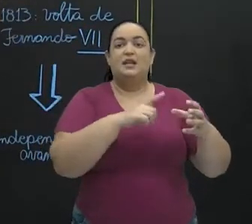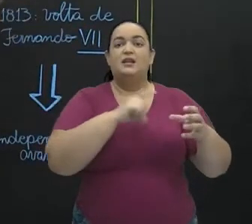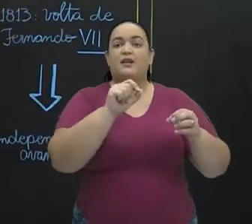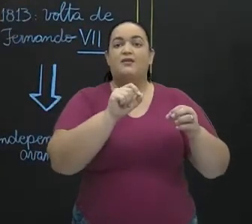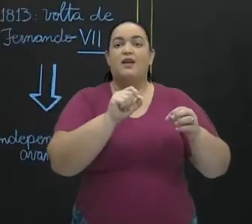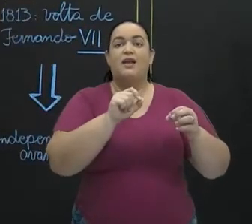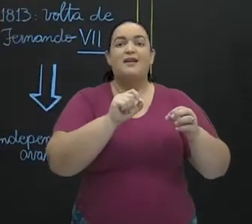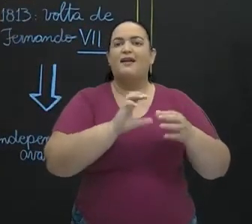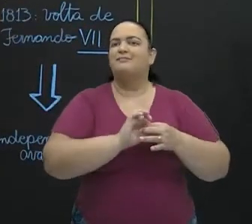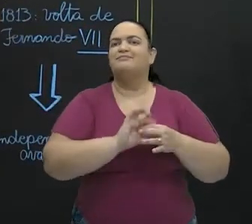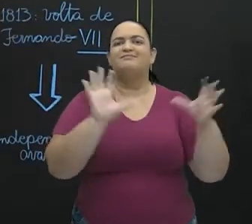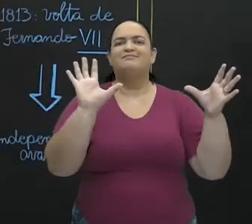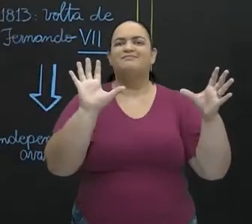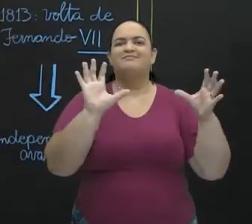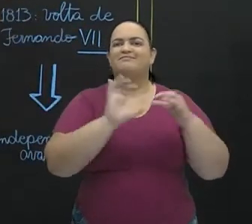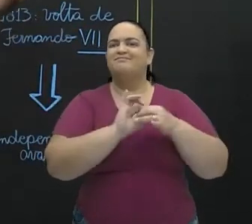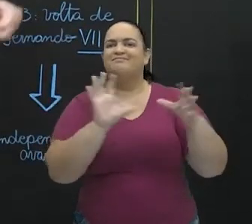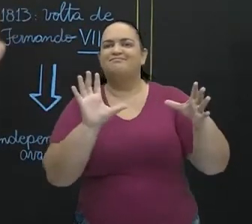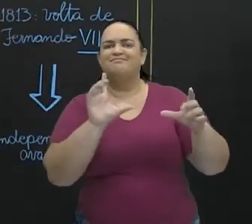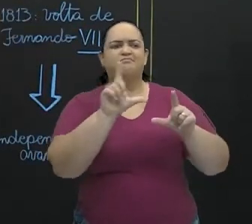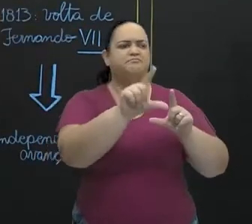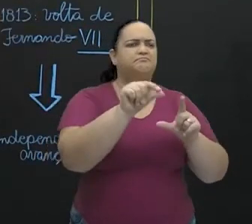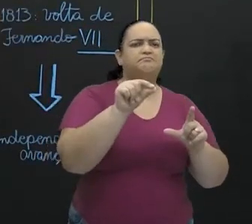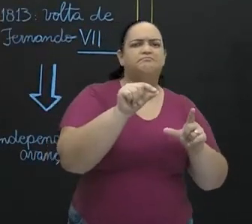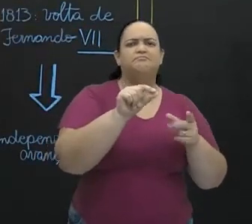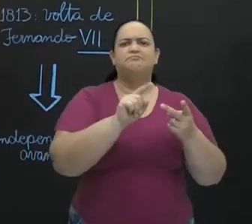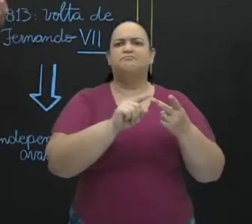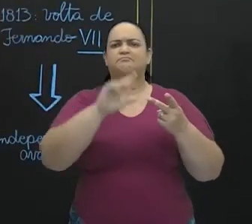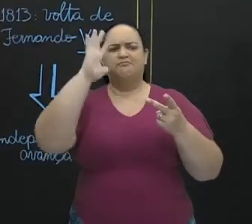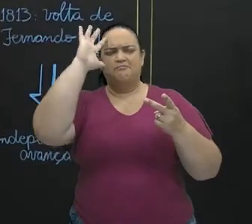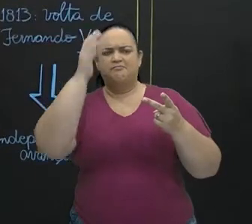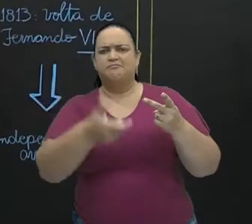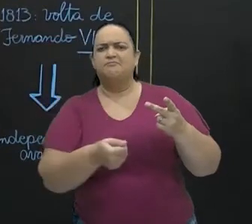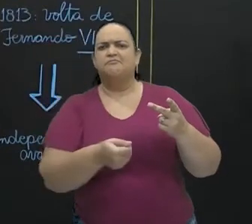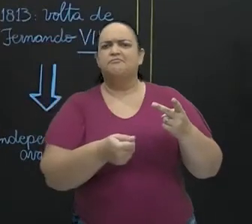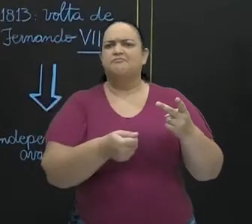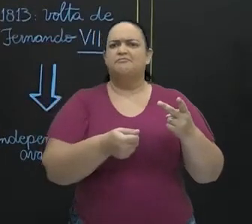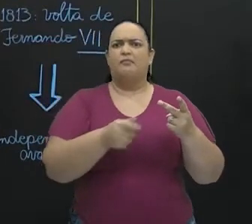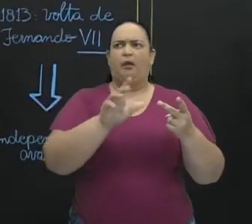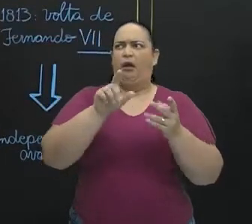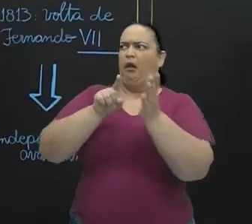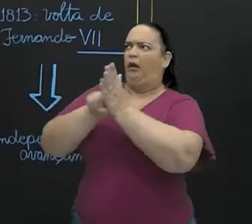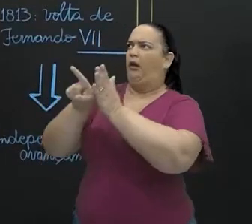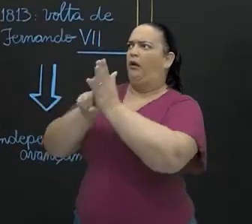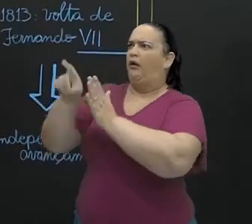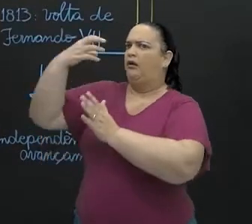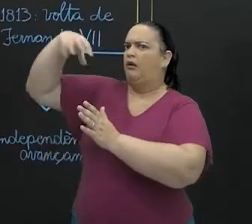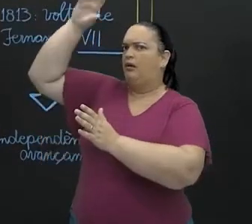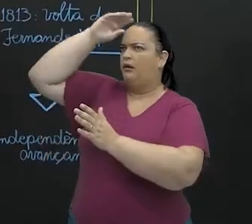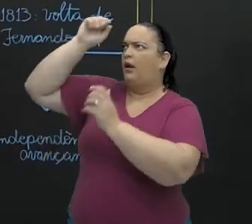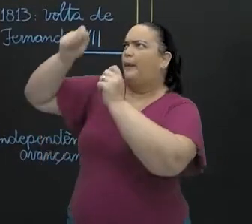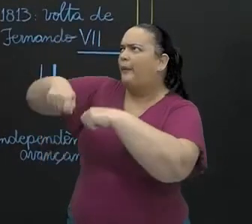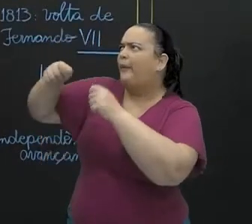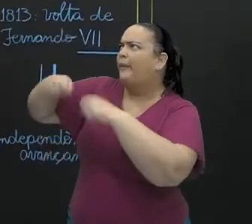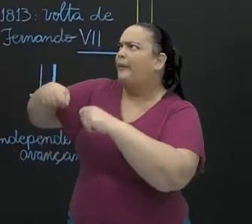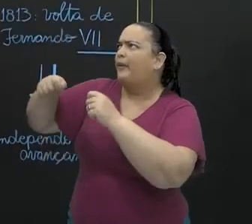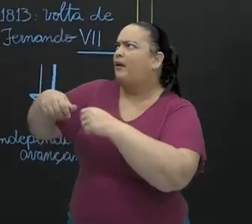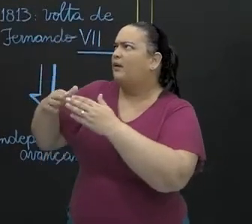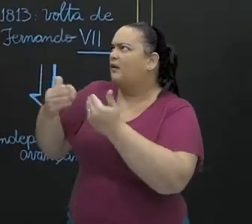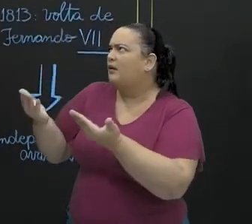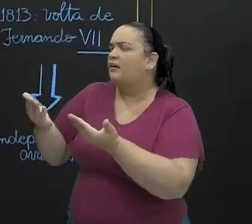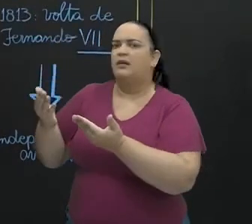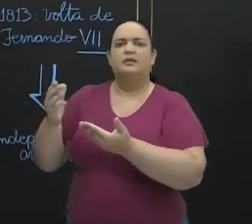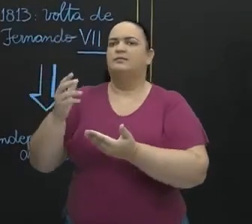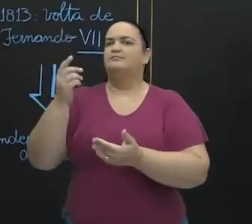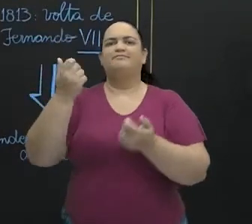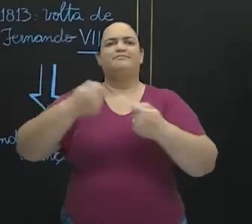autonomia, liberdade de decisão e governo, sem precisar ficar consultando a coroa espanhola para tudo